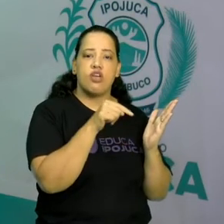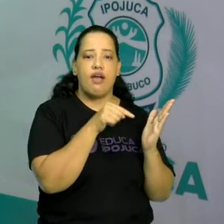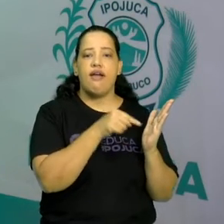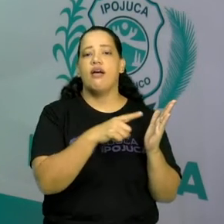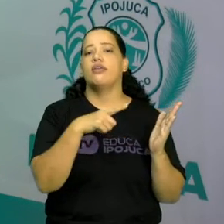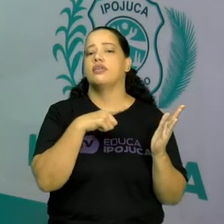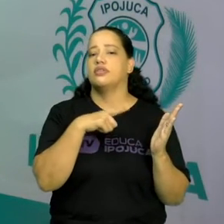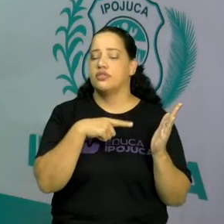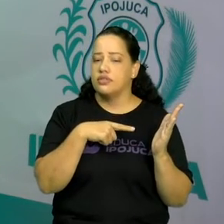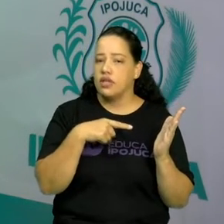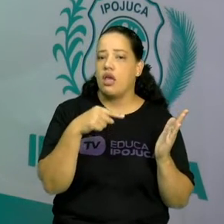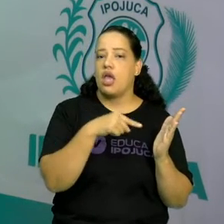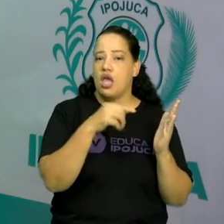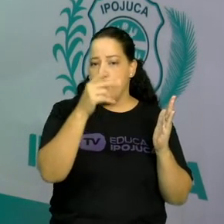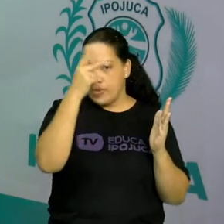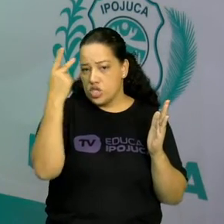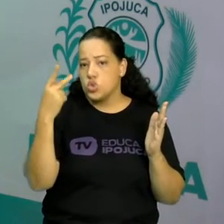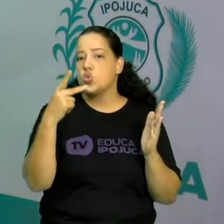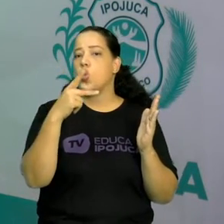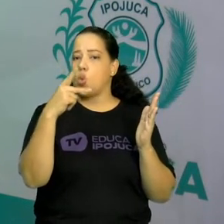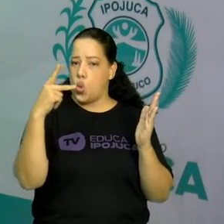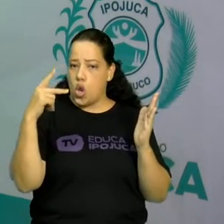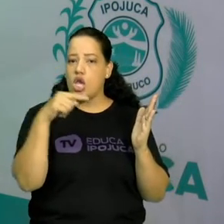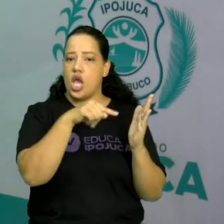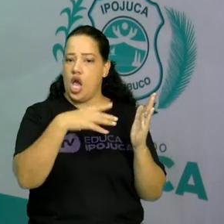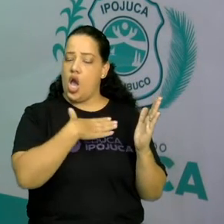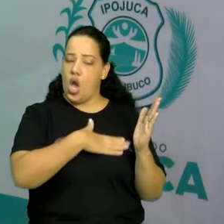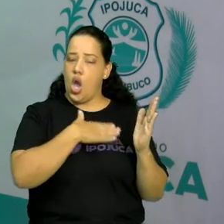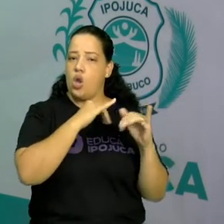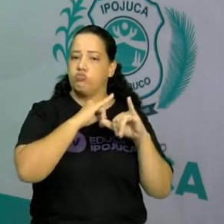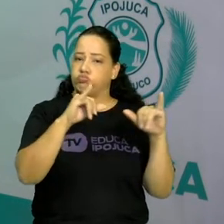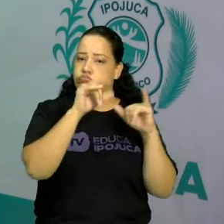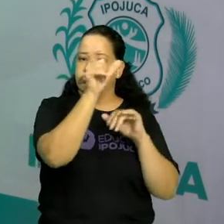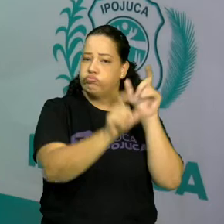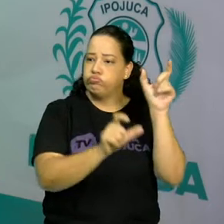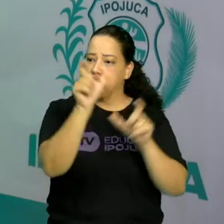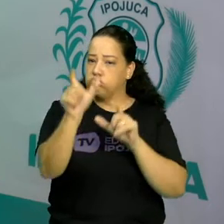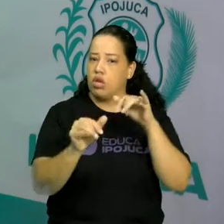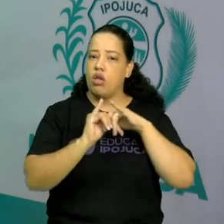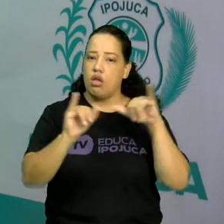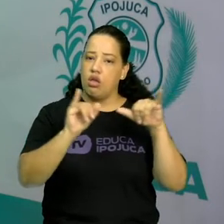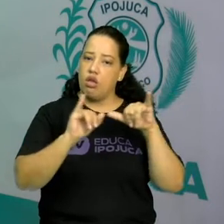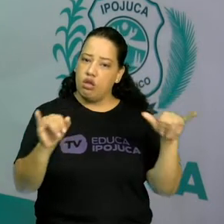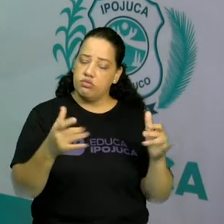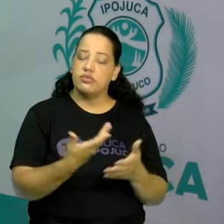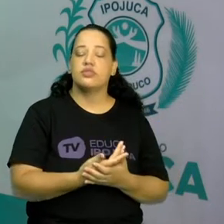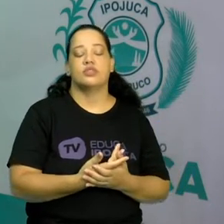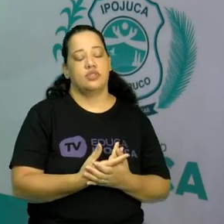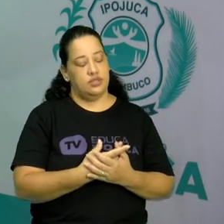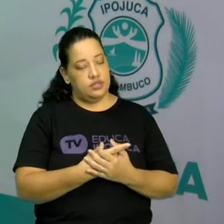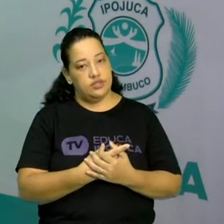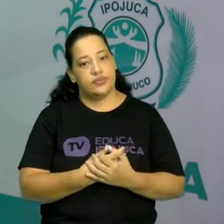tem um público a que se destine. Então, você vai buscar de acordo com a sua característica de leitura.